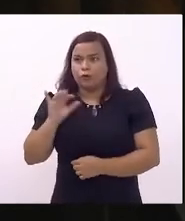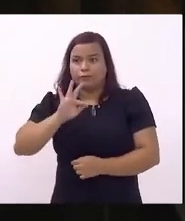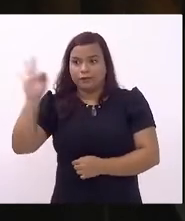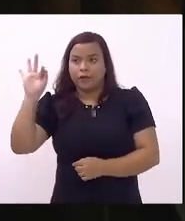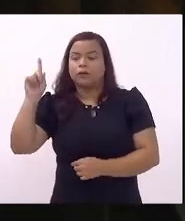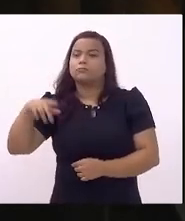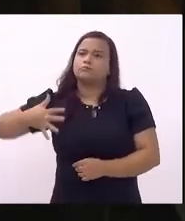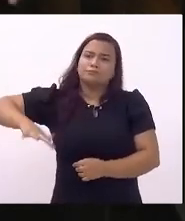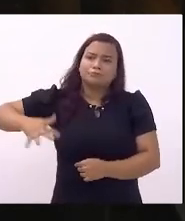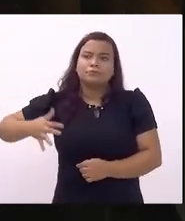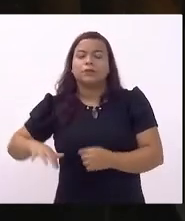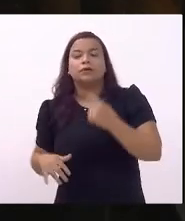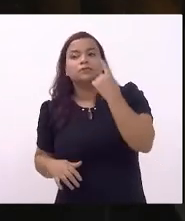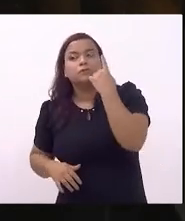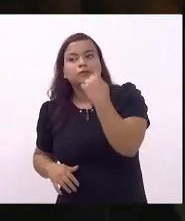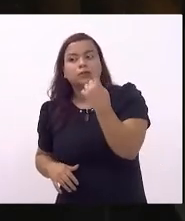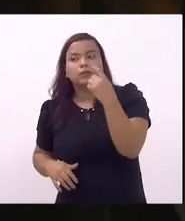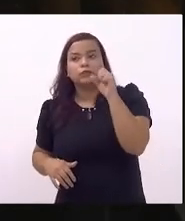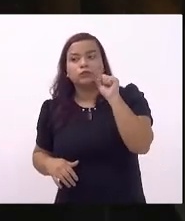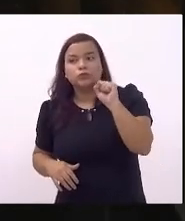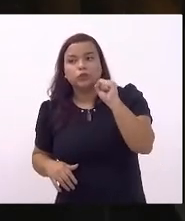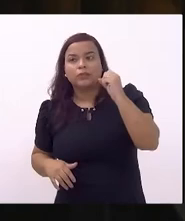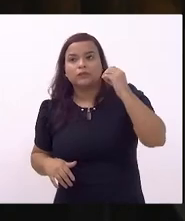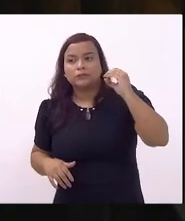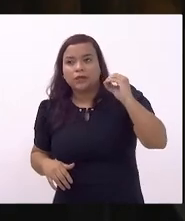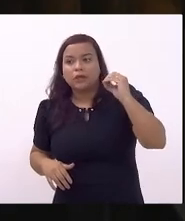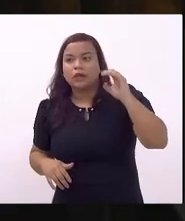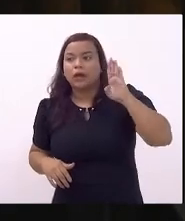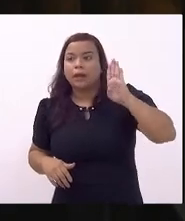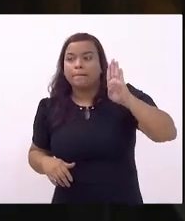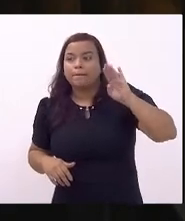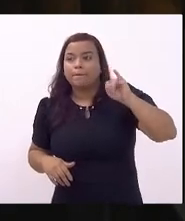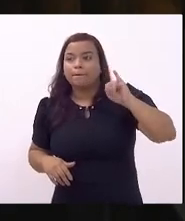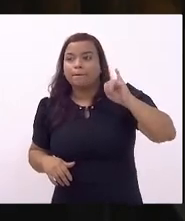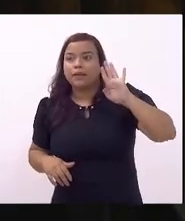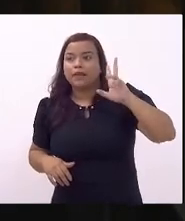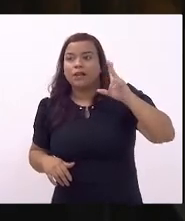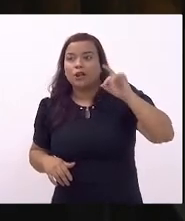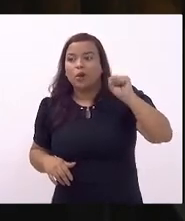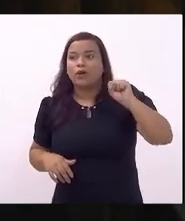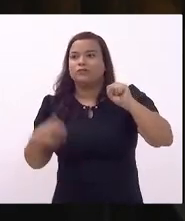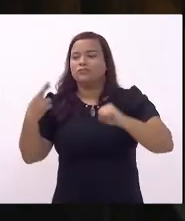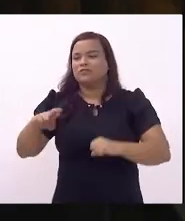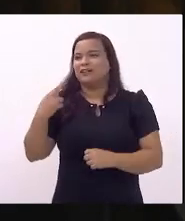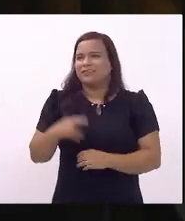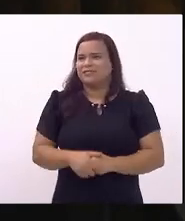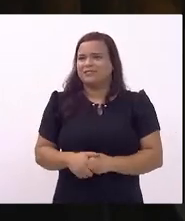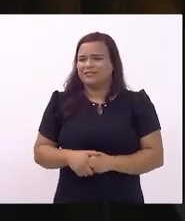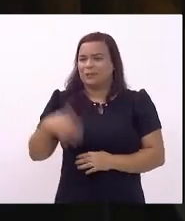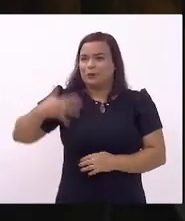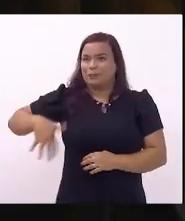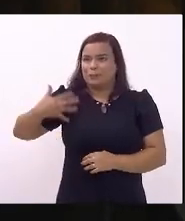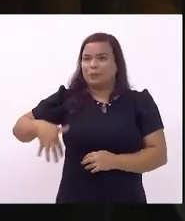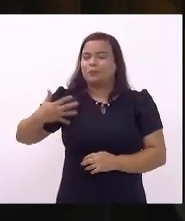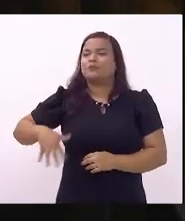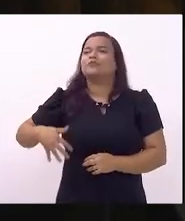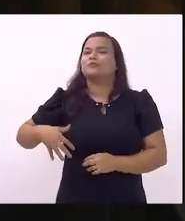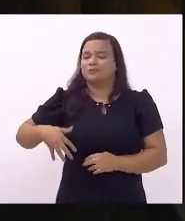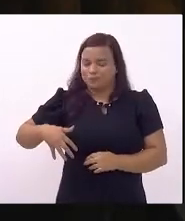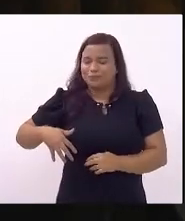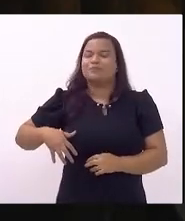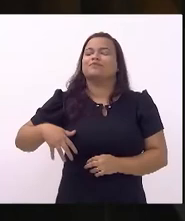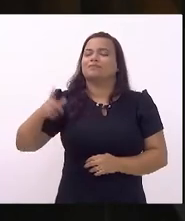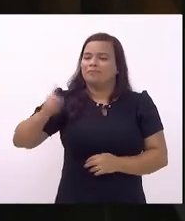torno de 180 bilhões de reais doutor Rodrigo Pacheco nosso defensor geral aqui presente algo em torno de